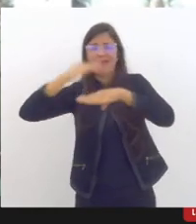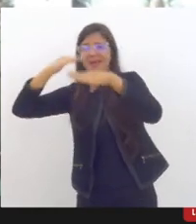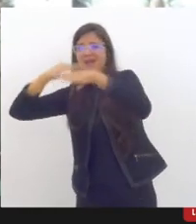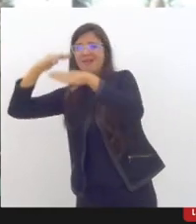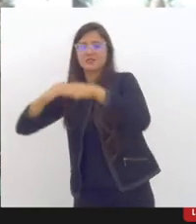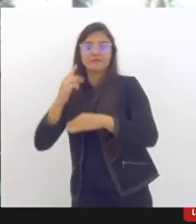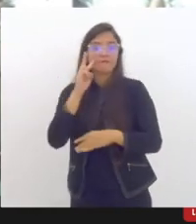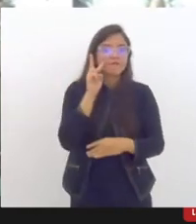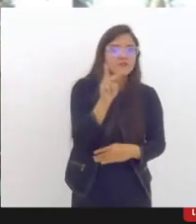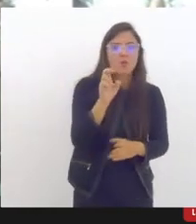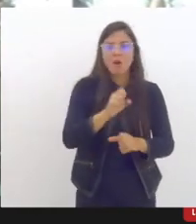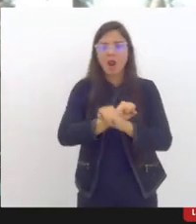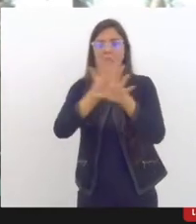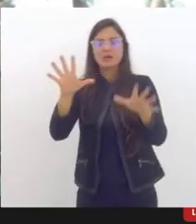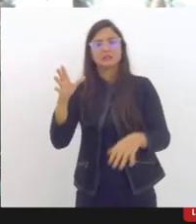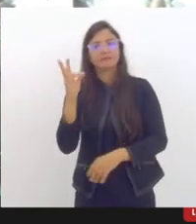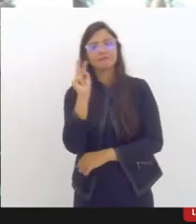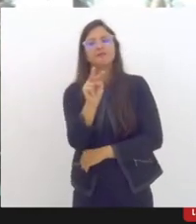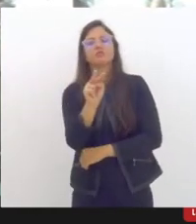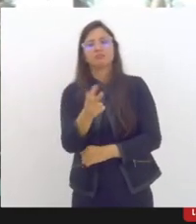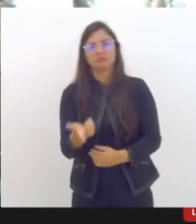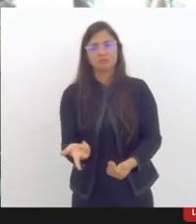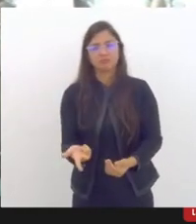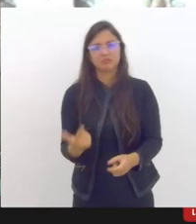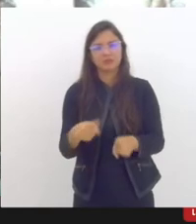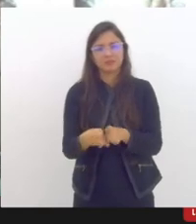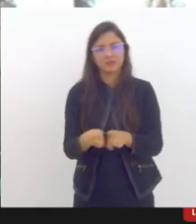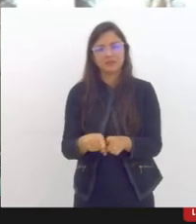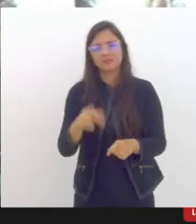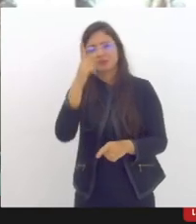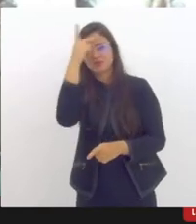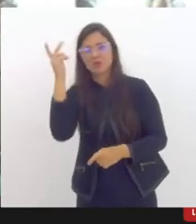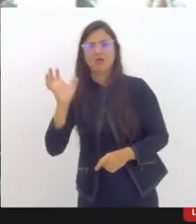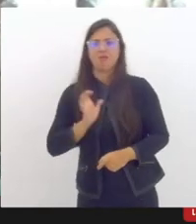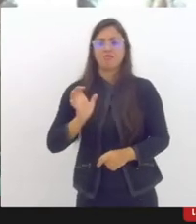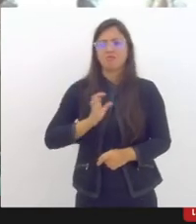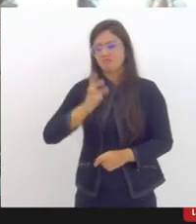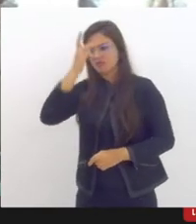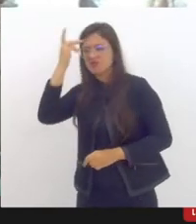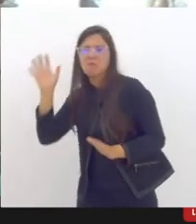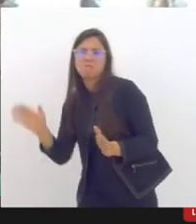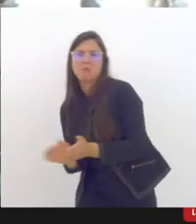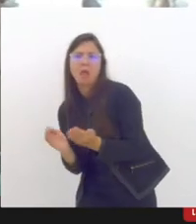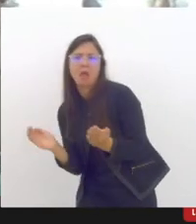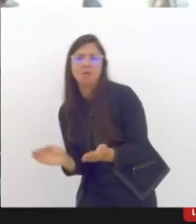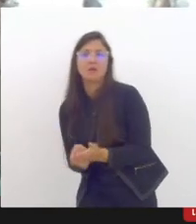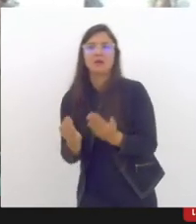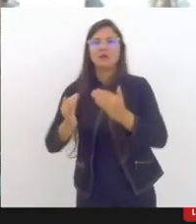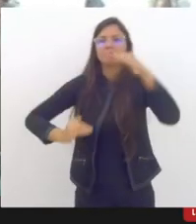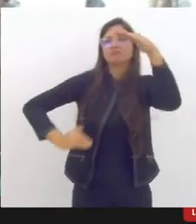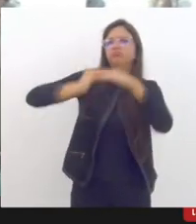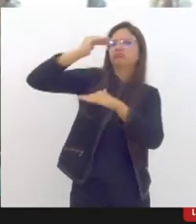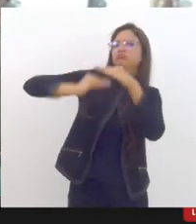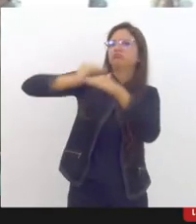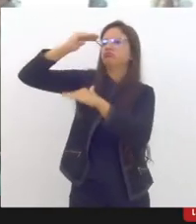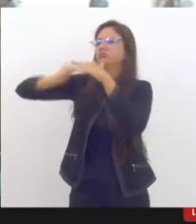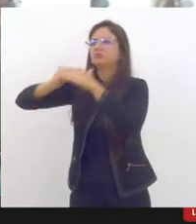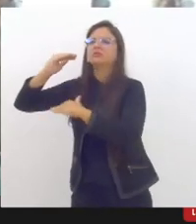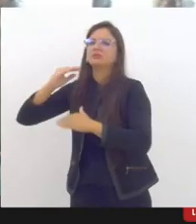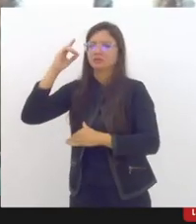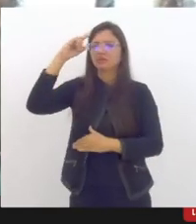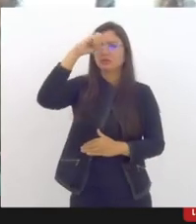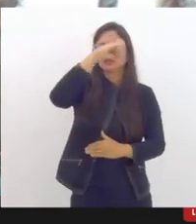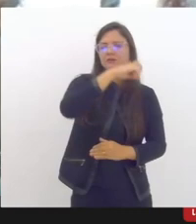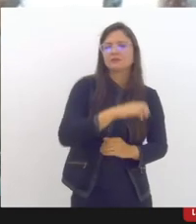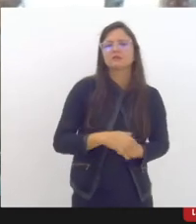os mais ricos e os mais pobres e miseráveis em todo o planeta e nos demonstrou então a articulação entre